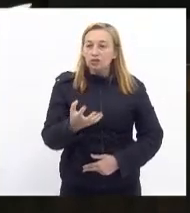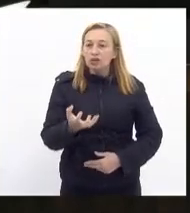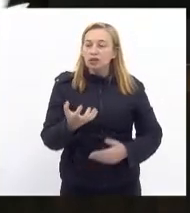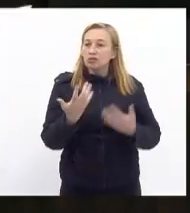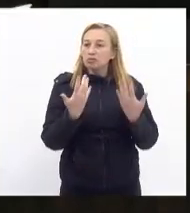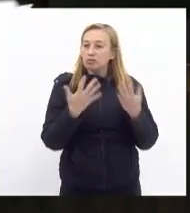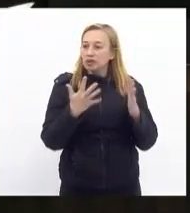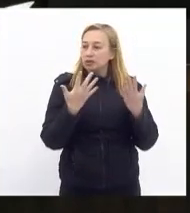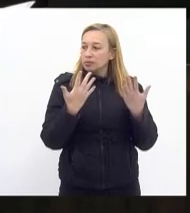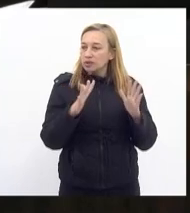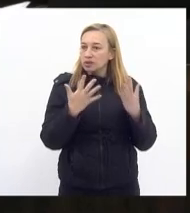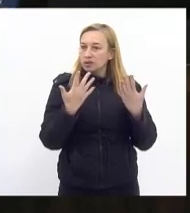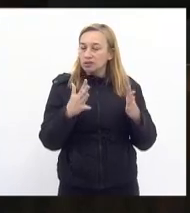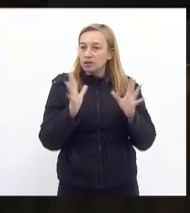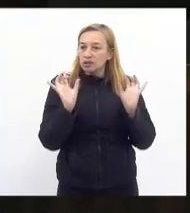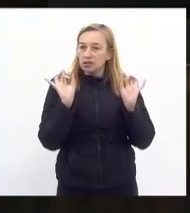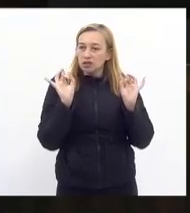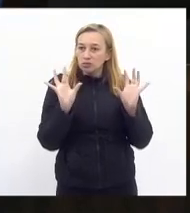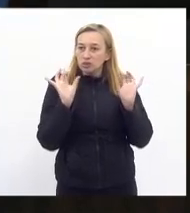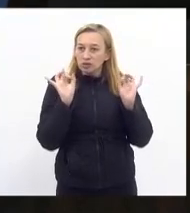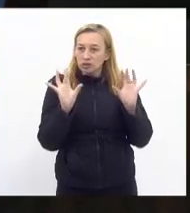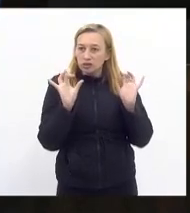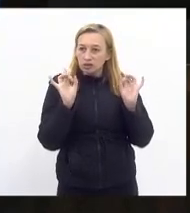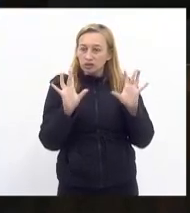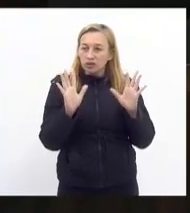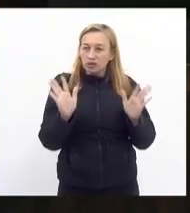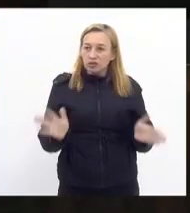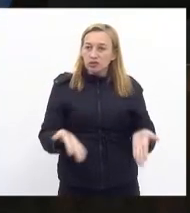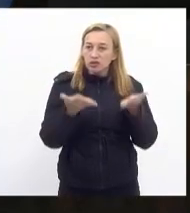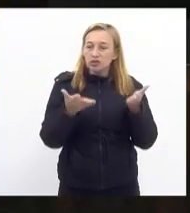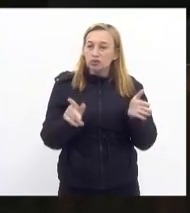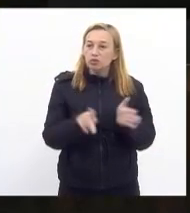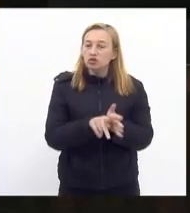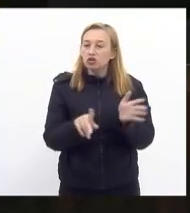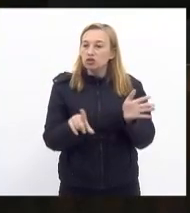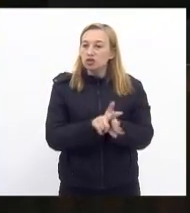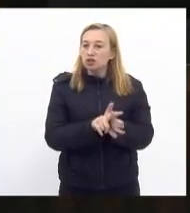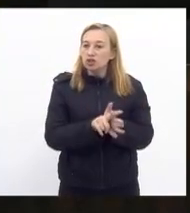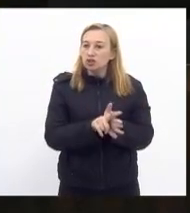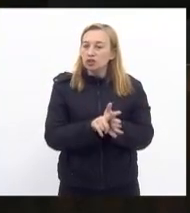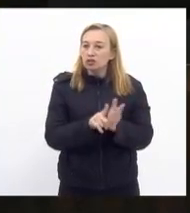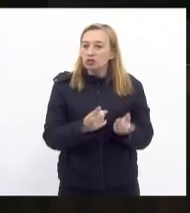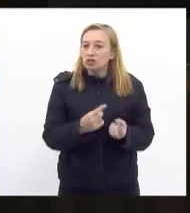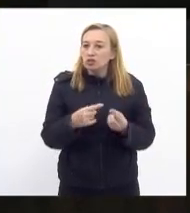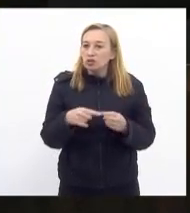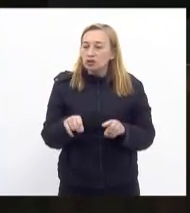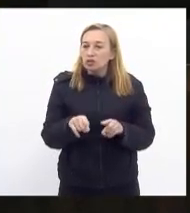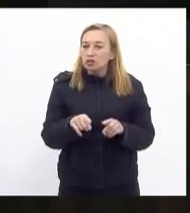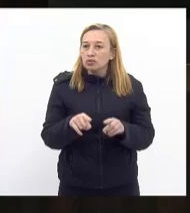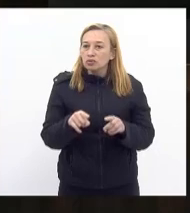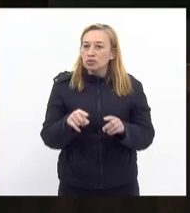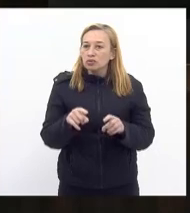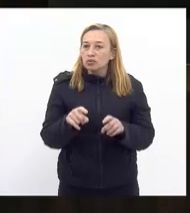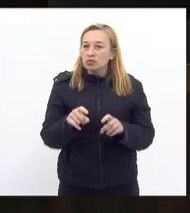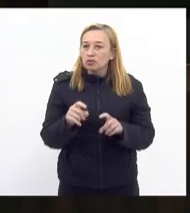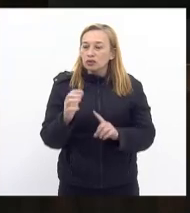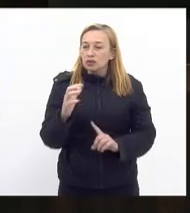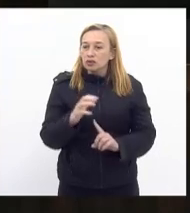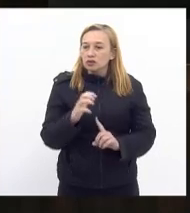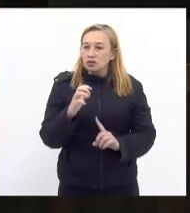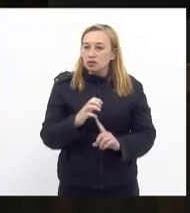saudar de modo muito especial pela sua iniciativa ao projeto de lei de enfrentamento ao assédio sexual